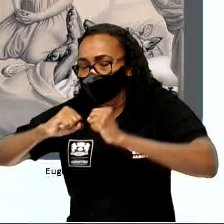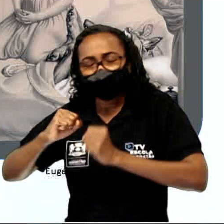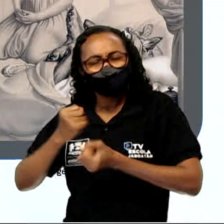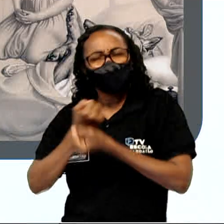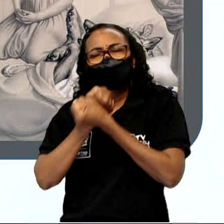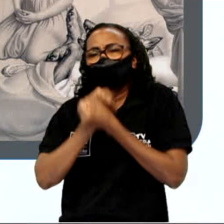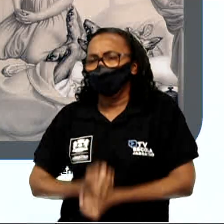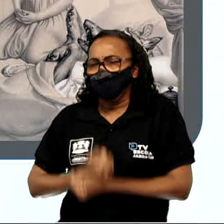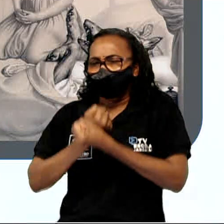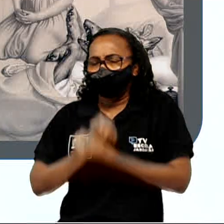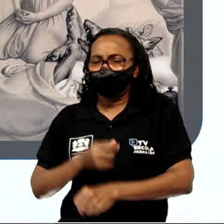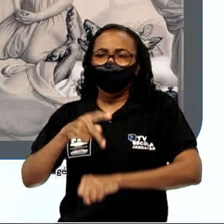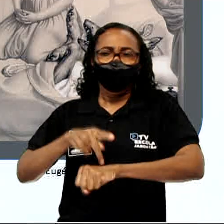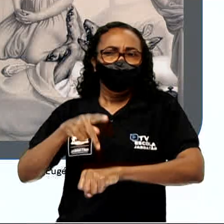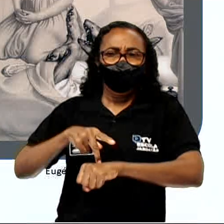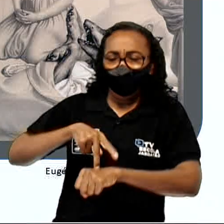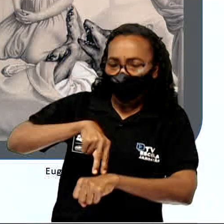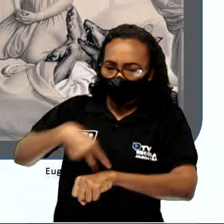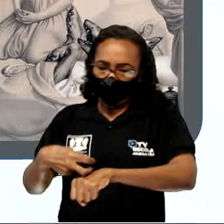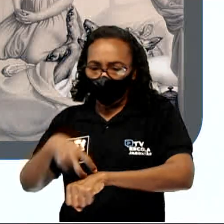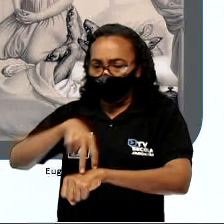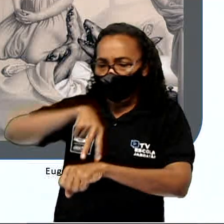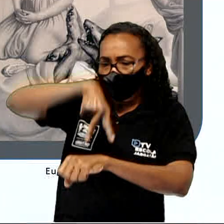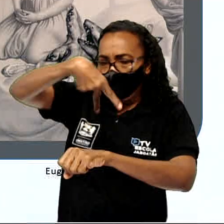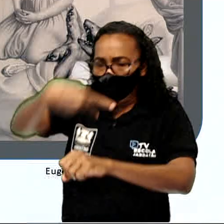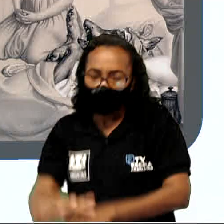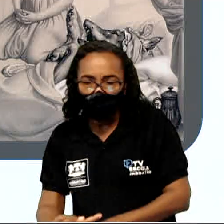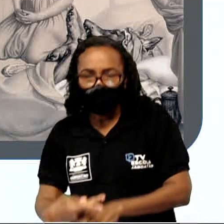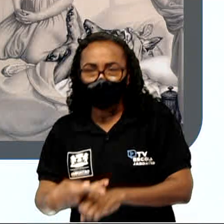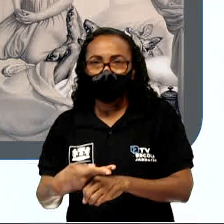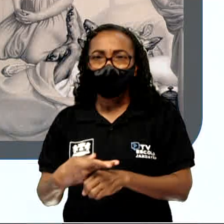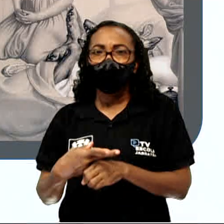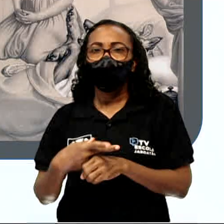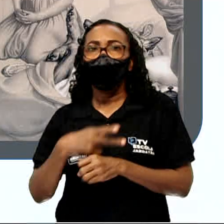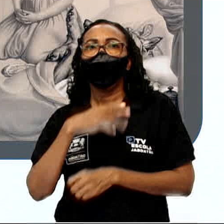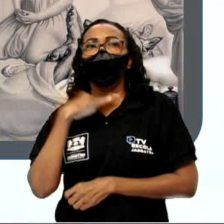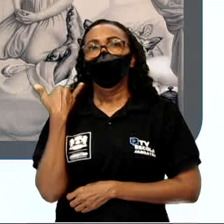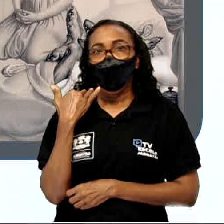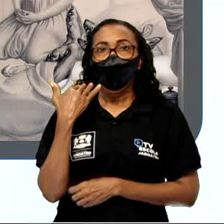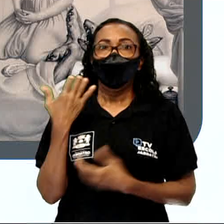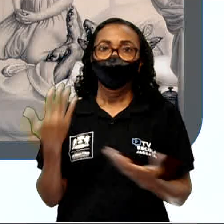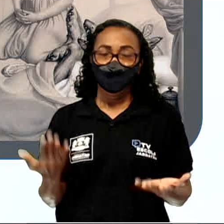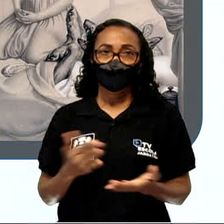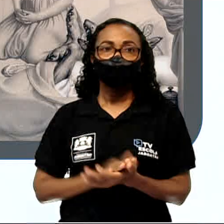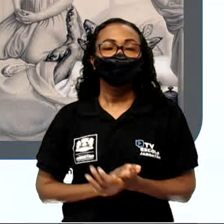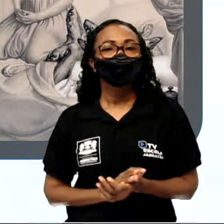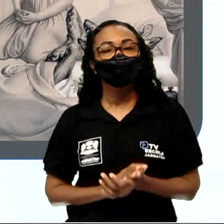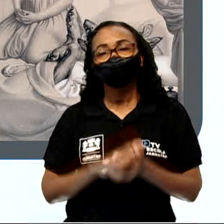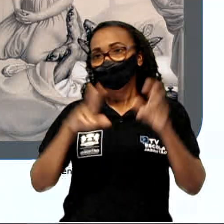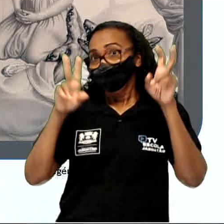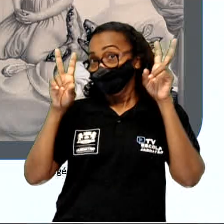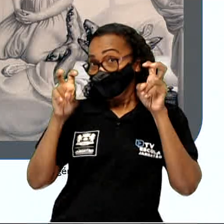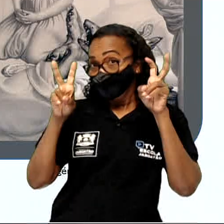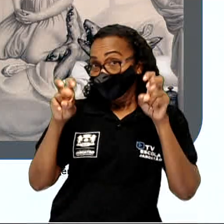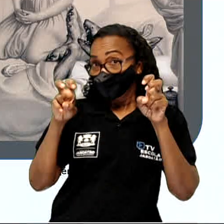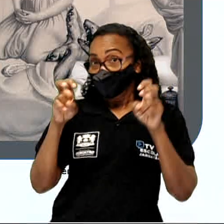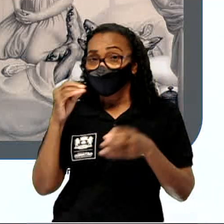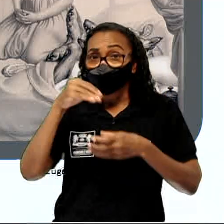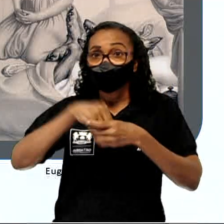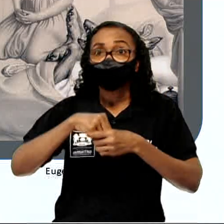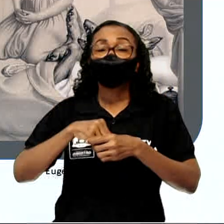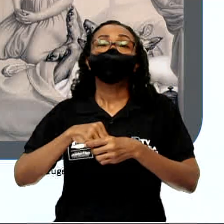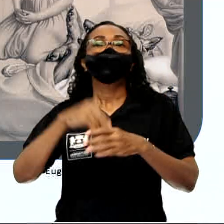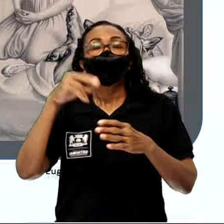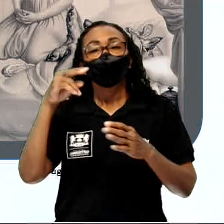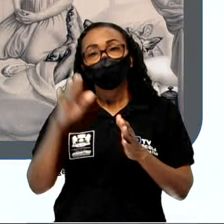pesadas que suas pernas bombearam e ele caiu morto. Esse texto está dentro do livro Contos de Fada de Perro